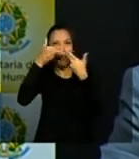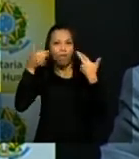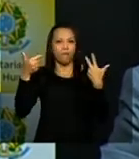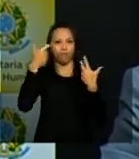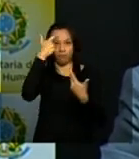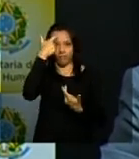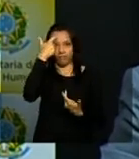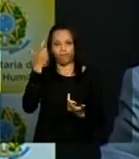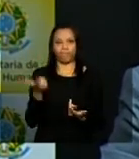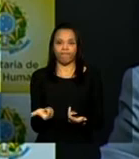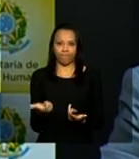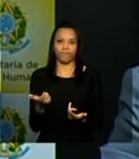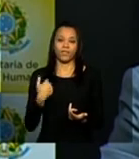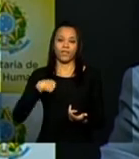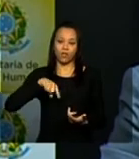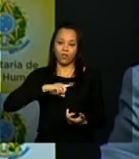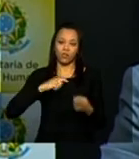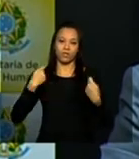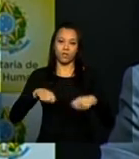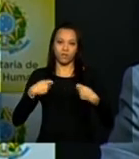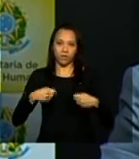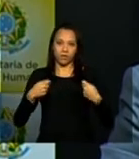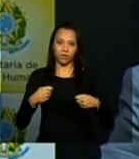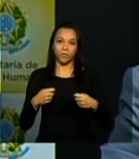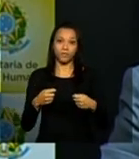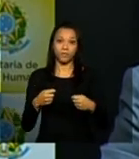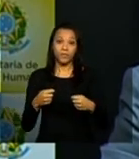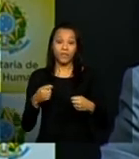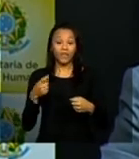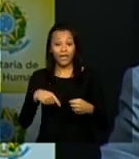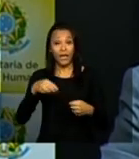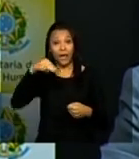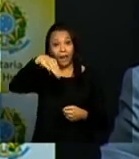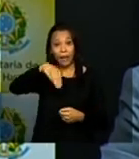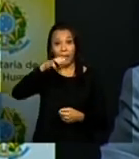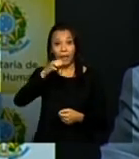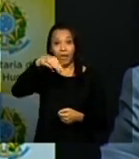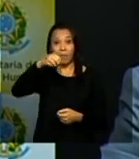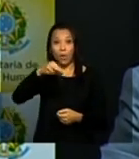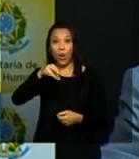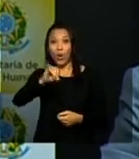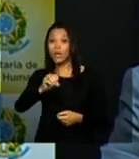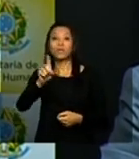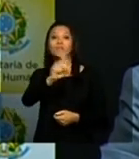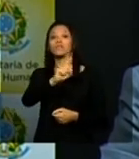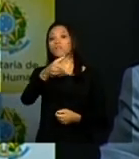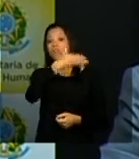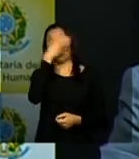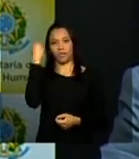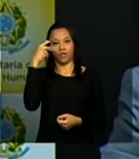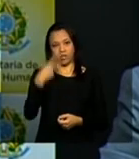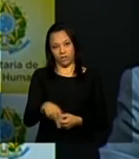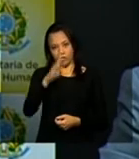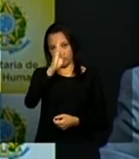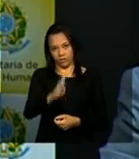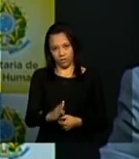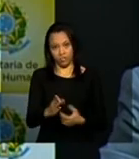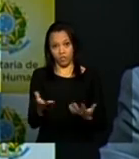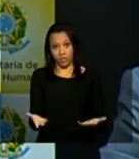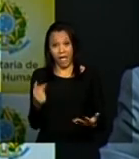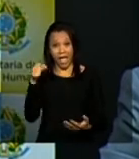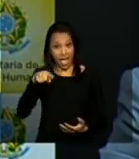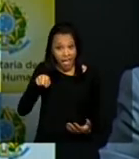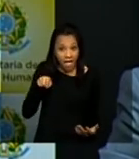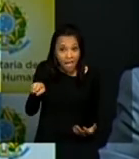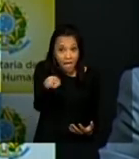nós agimos para que a memória não seja esquecida então estas mulheres que